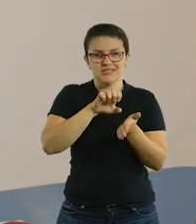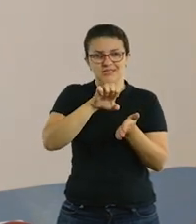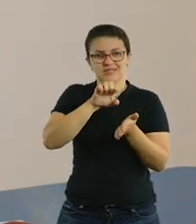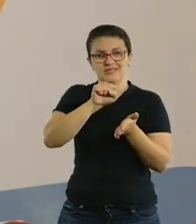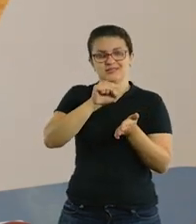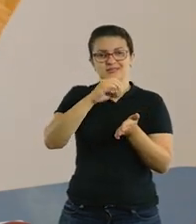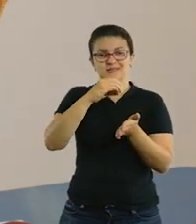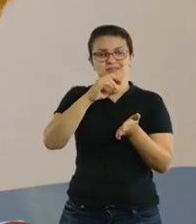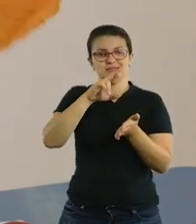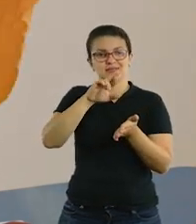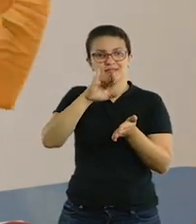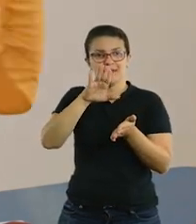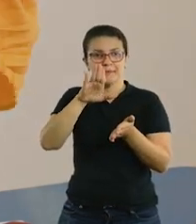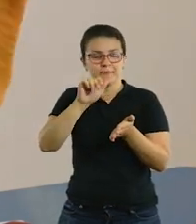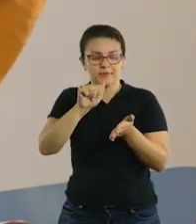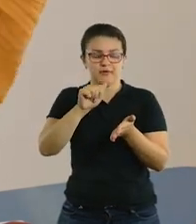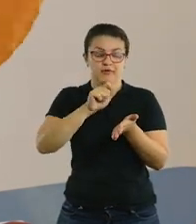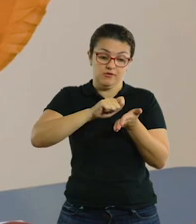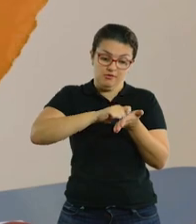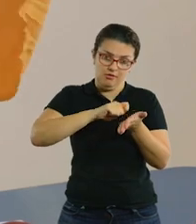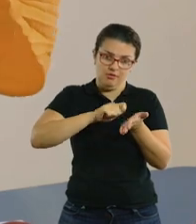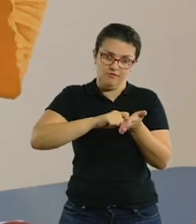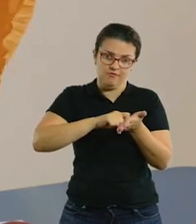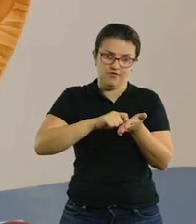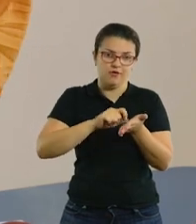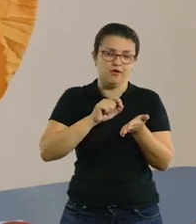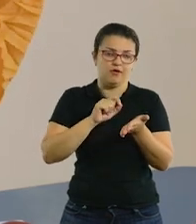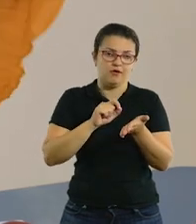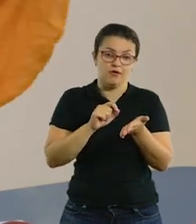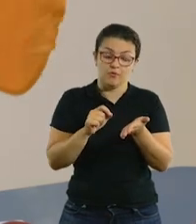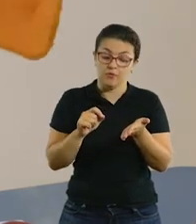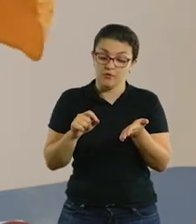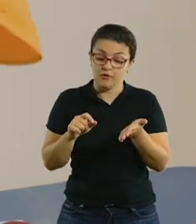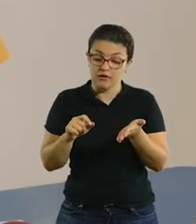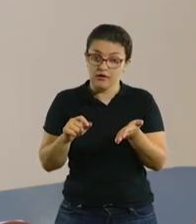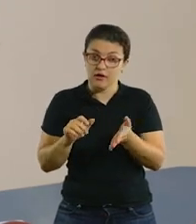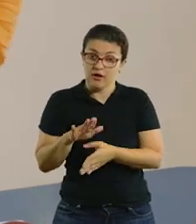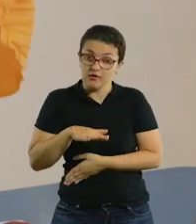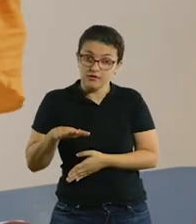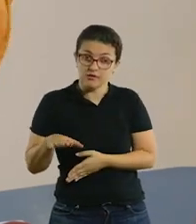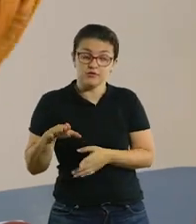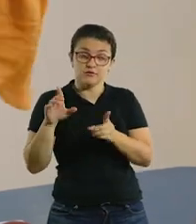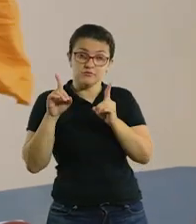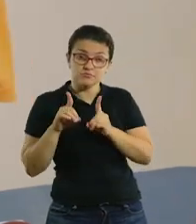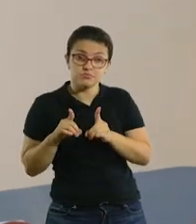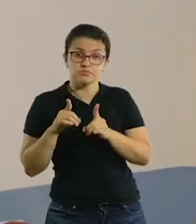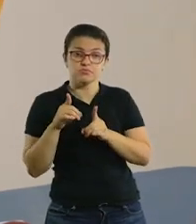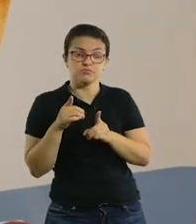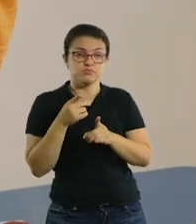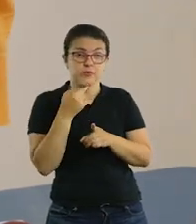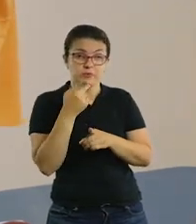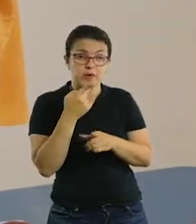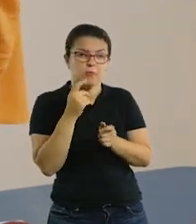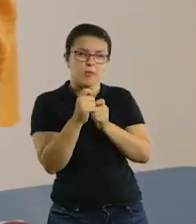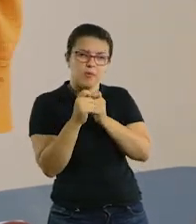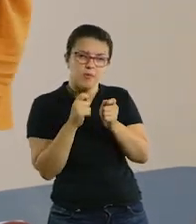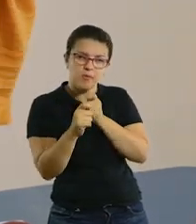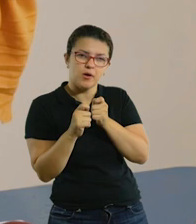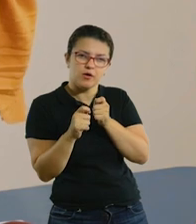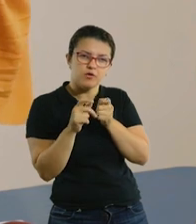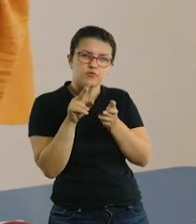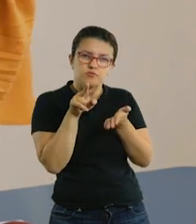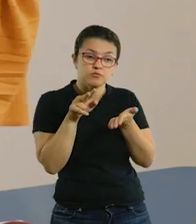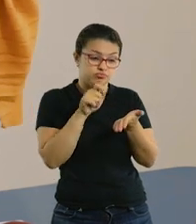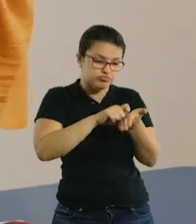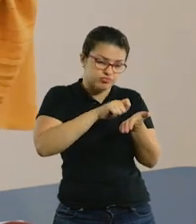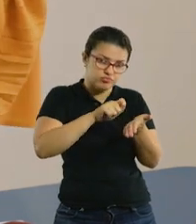que é? É que escreve aquilo que ouve. Então, a criança vai fazer a entrevista oral com quem vocês elegeram e você faz o registro no nosso